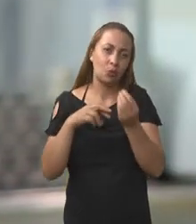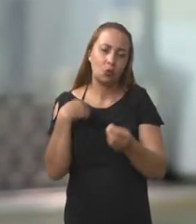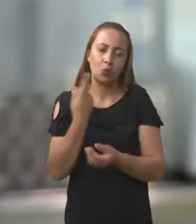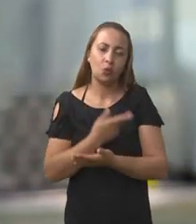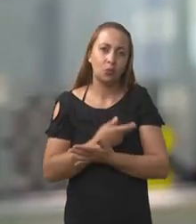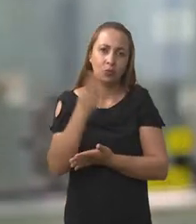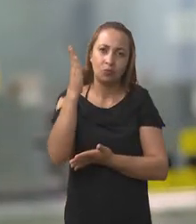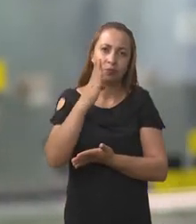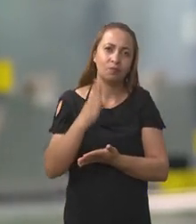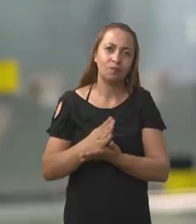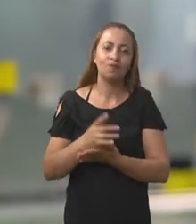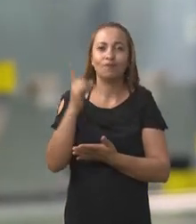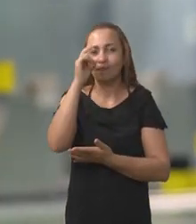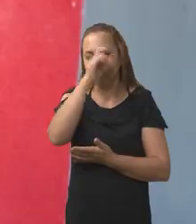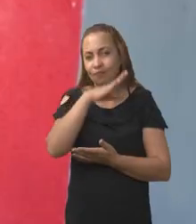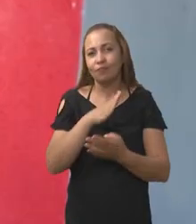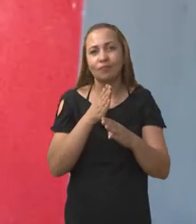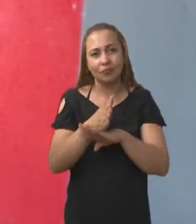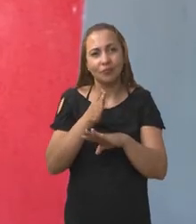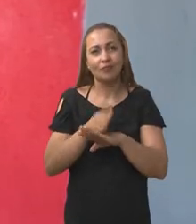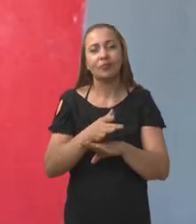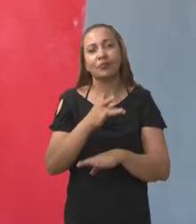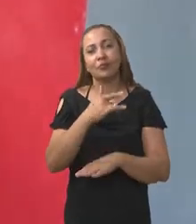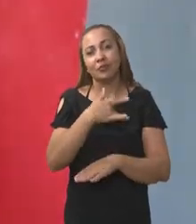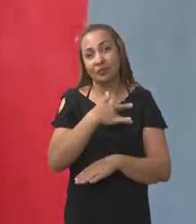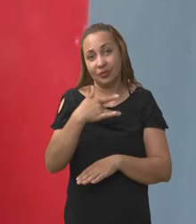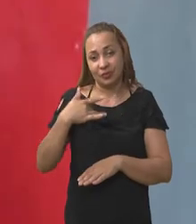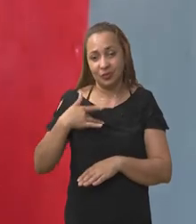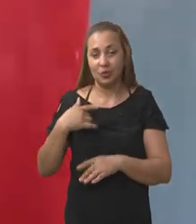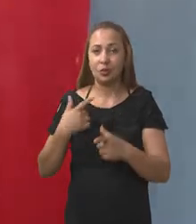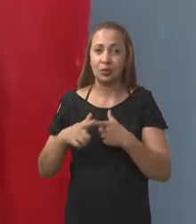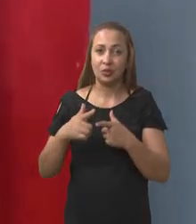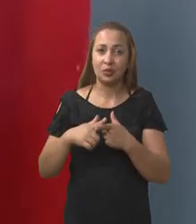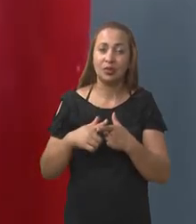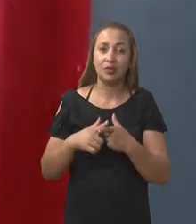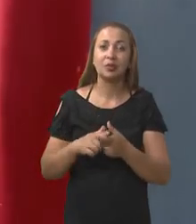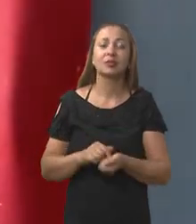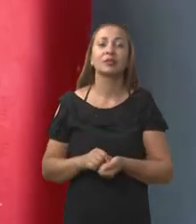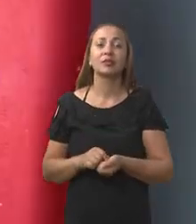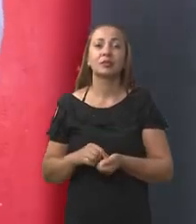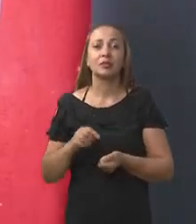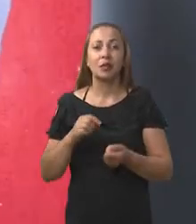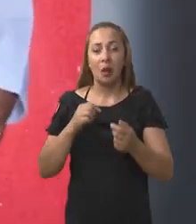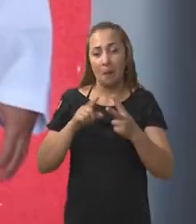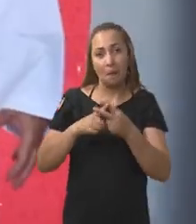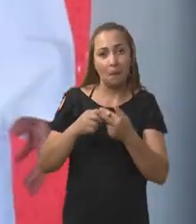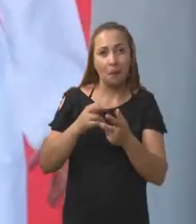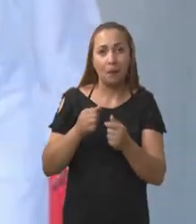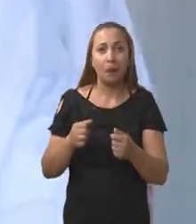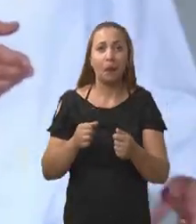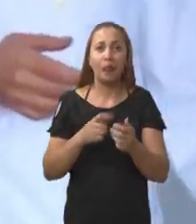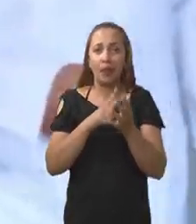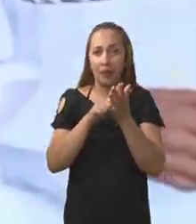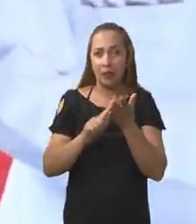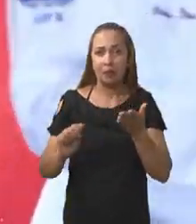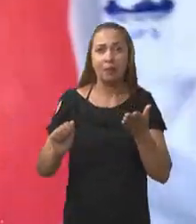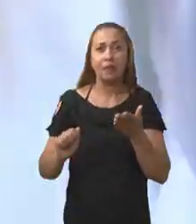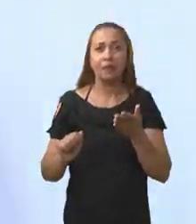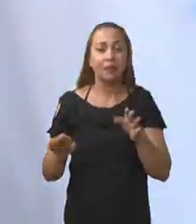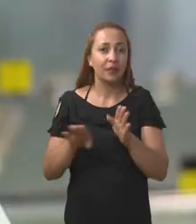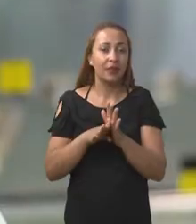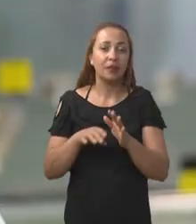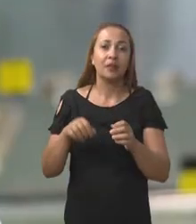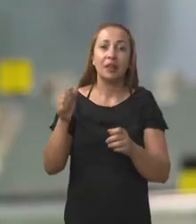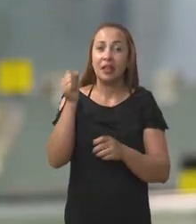nosso, onde é difícil o acesso aos serviços de saúde, difícil a aquisição mesmo de produtos de higiene, aí incluímos a própria escova